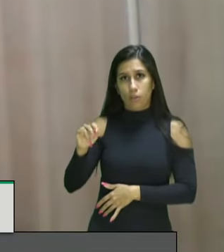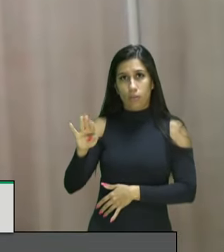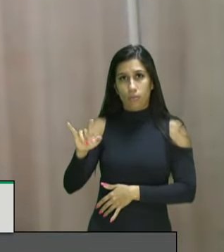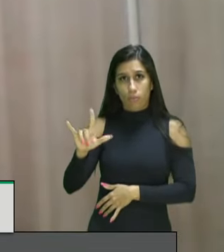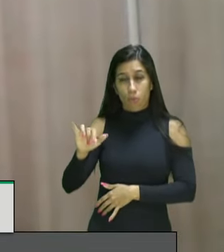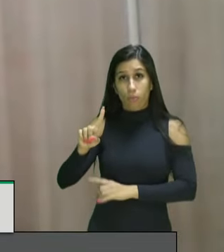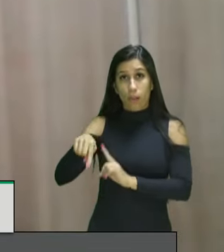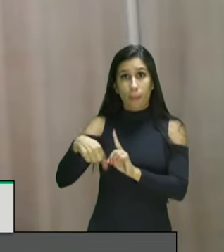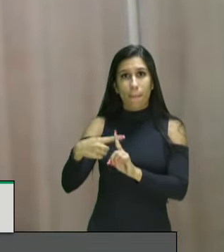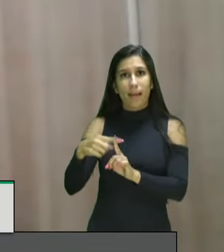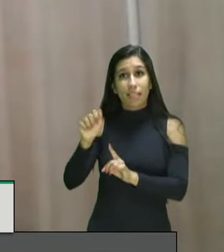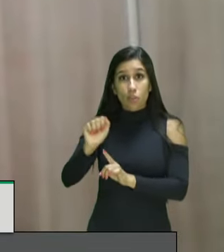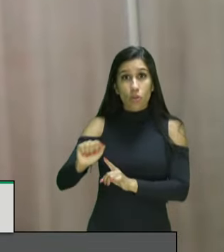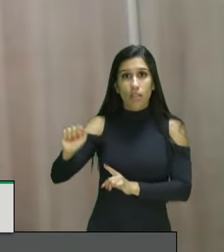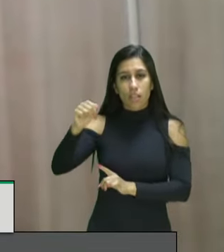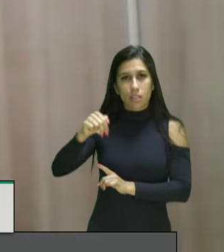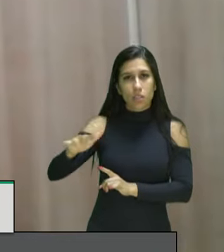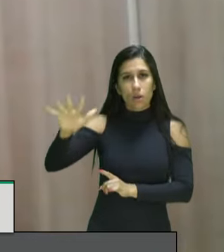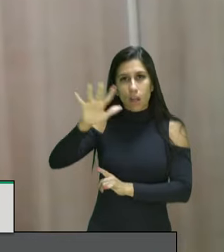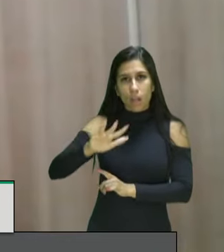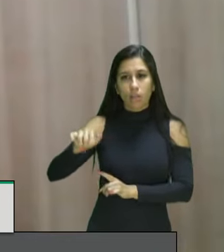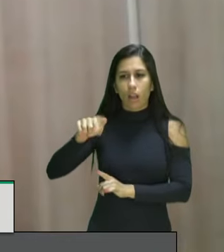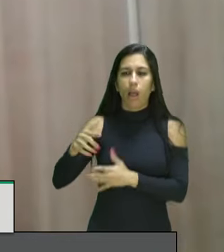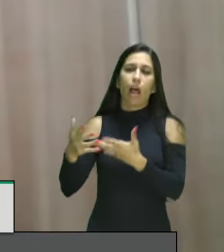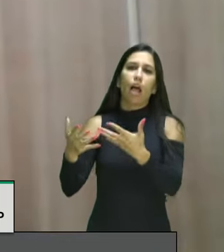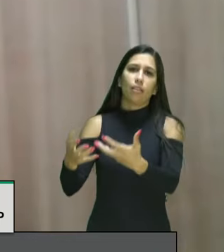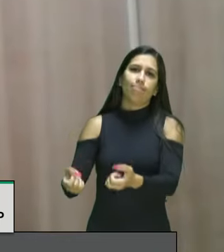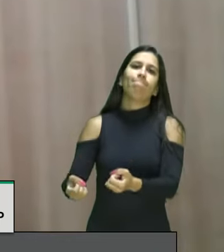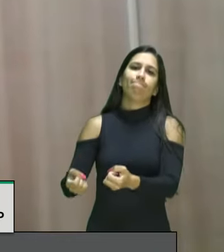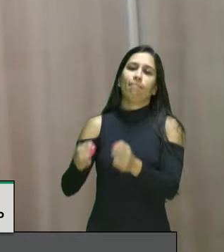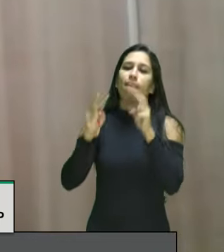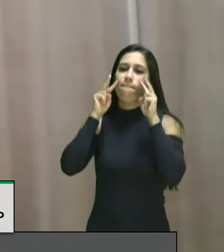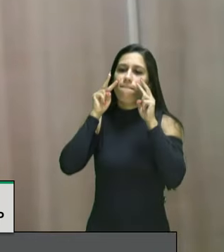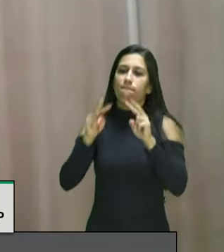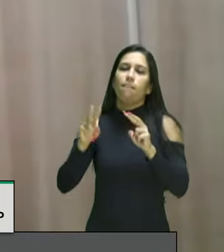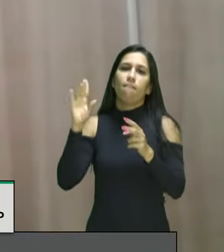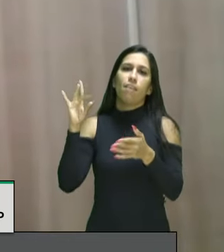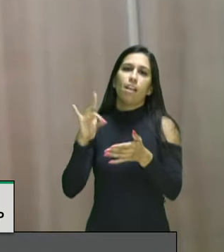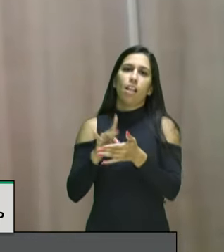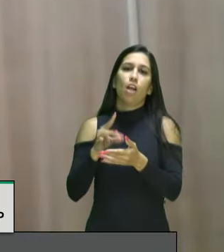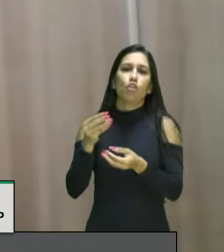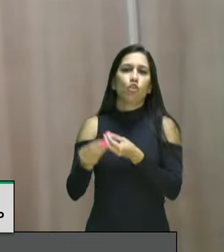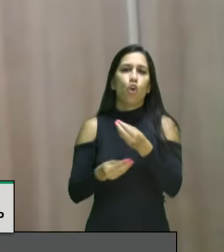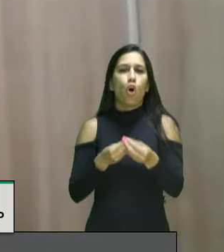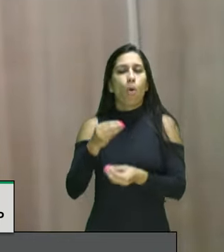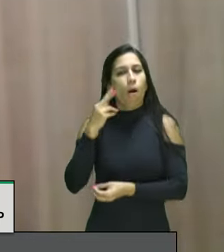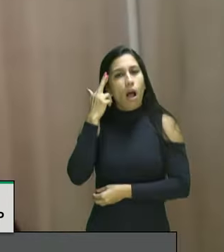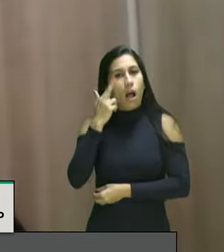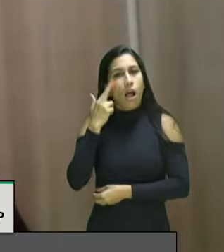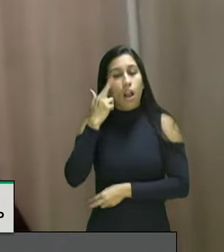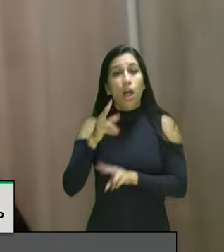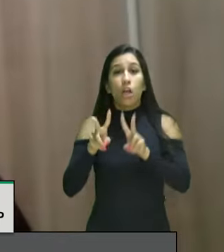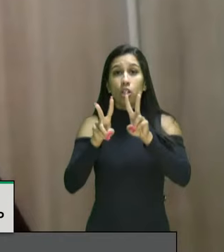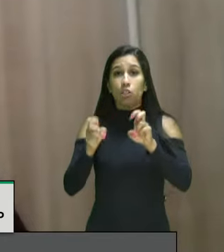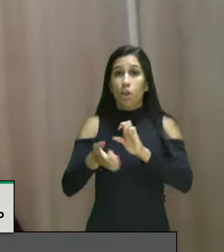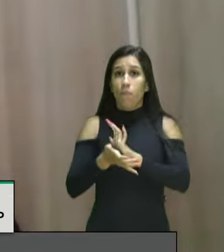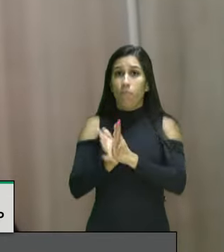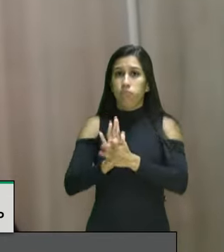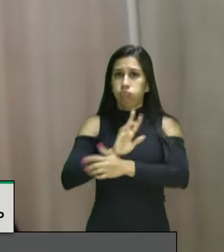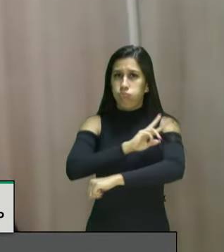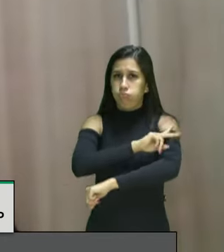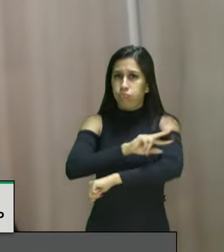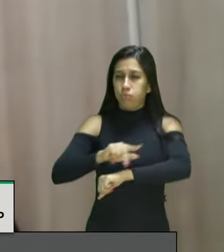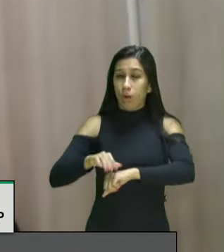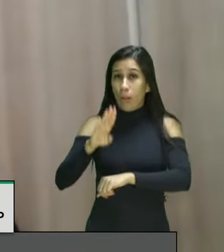reconhece o dever de fazer a sua parte na reflexão sobre o racismo inclusive